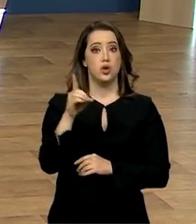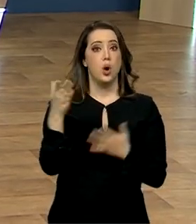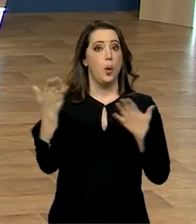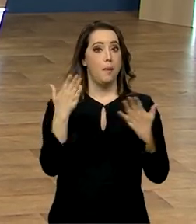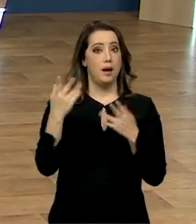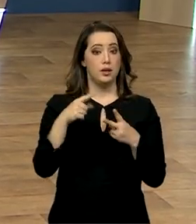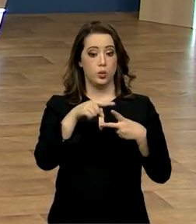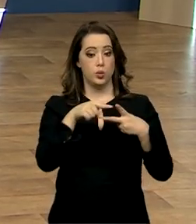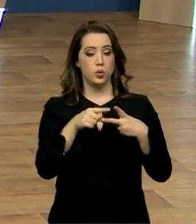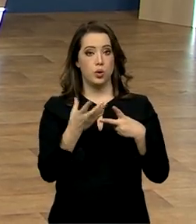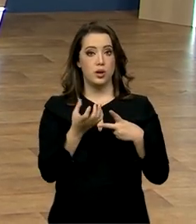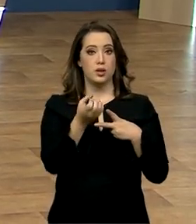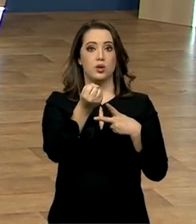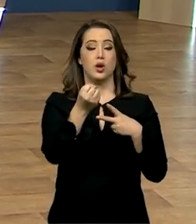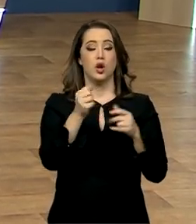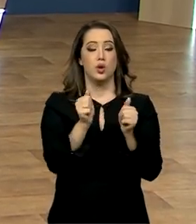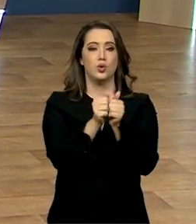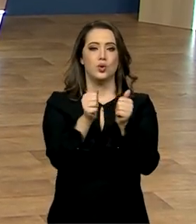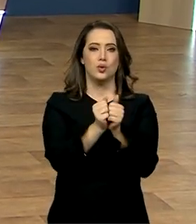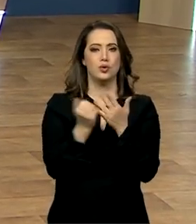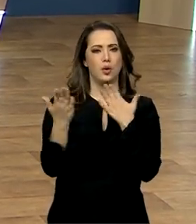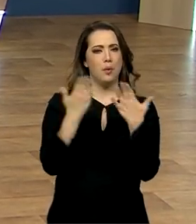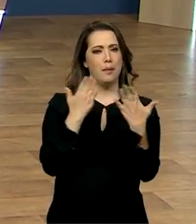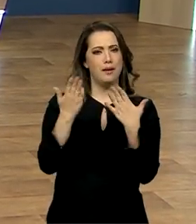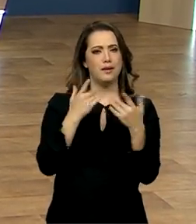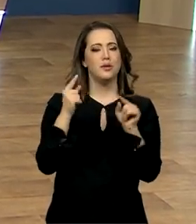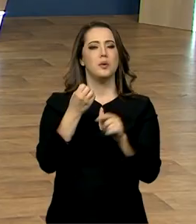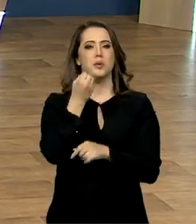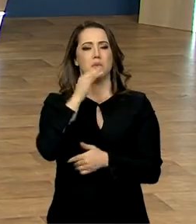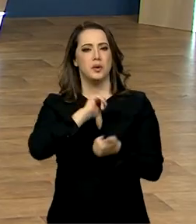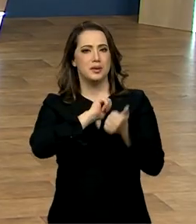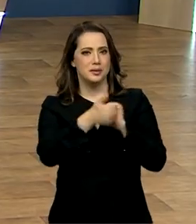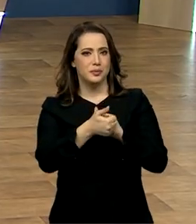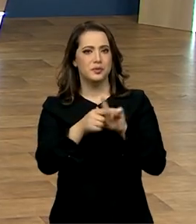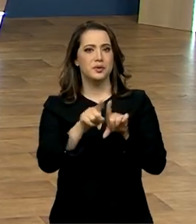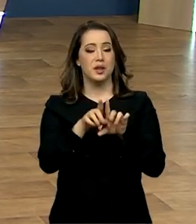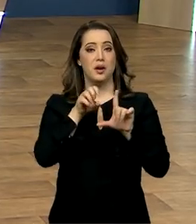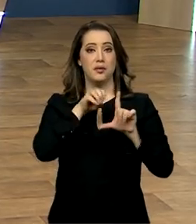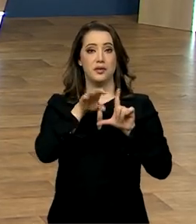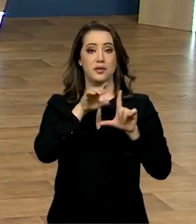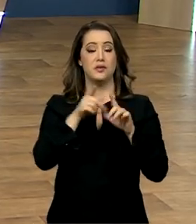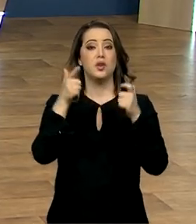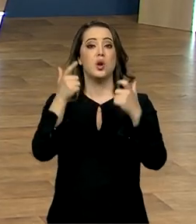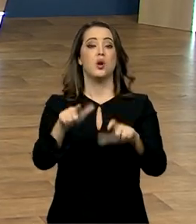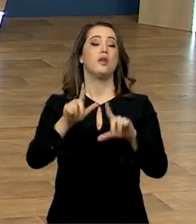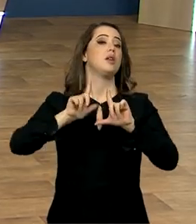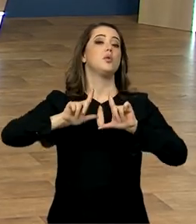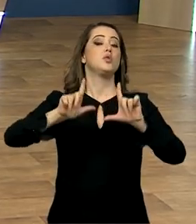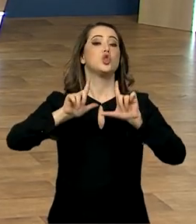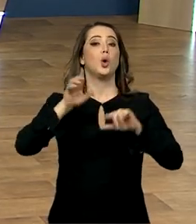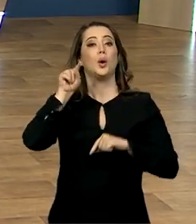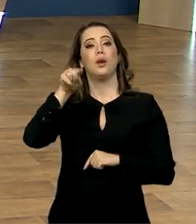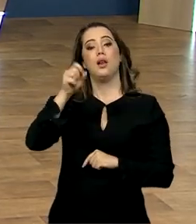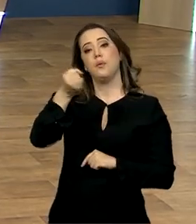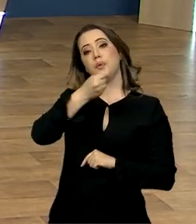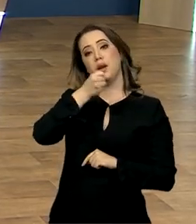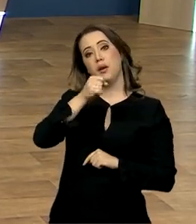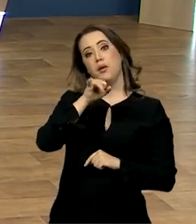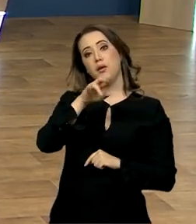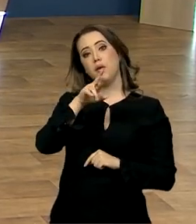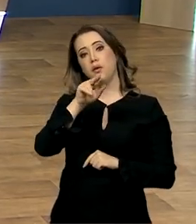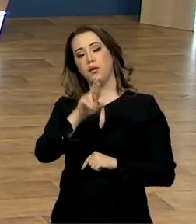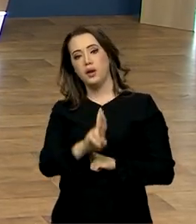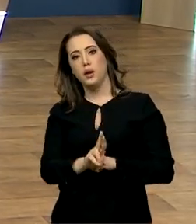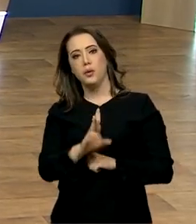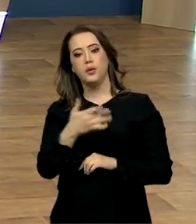juntos. E quem avalia esse bom desempenho dos atletas brasileiros ao vivo e direto lá de Tóquio é o repórter Igor